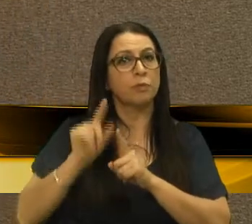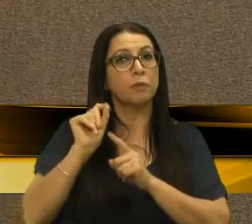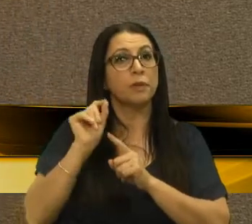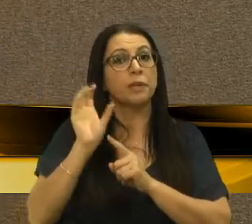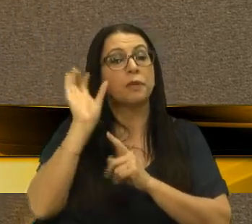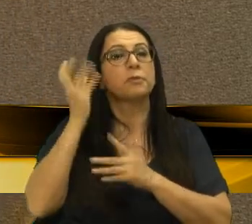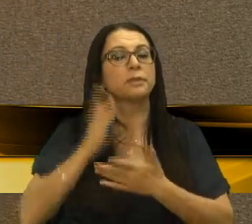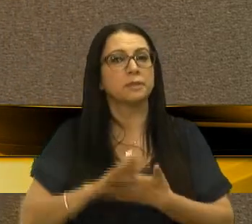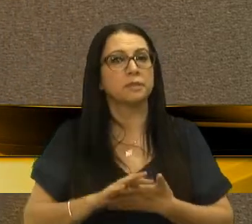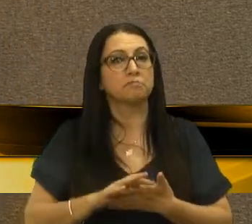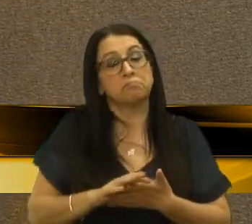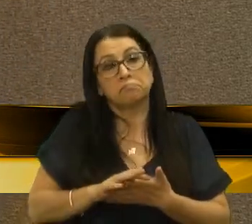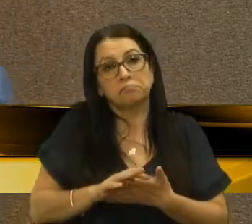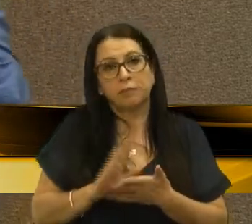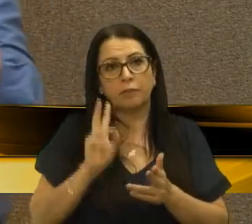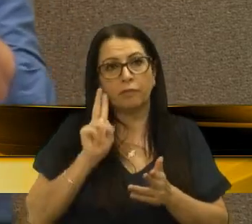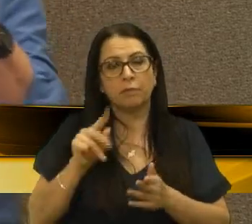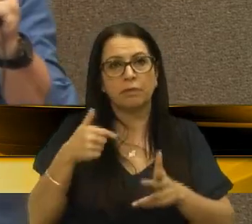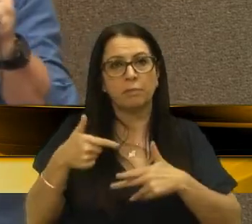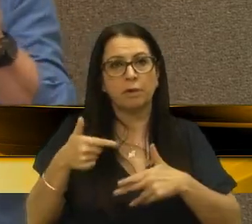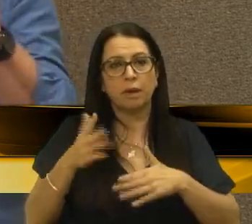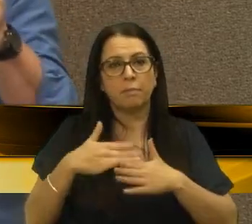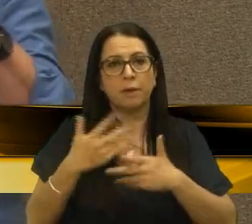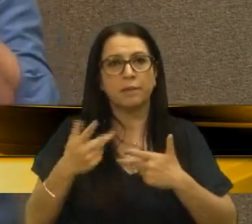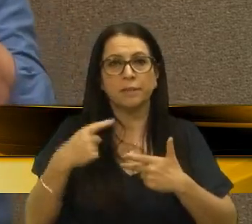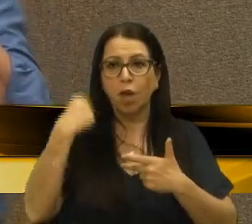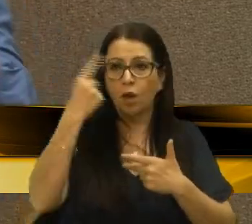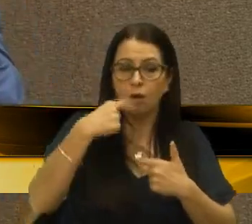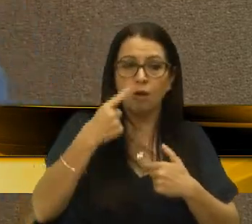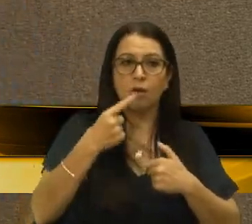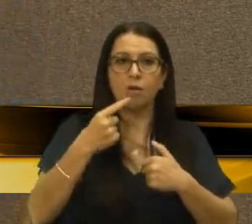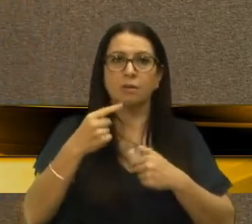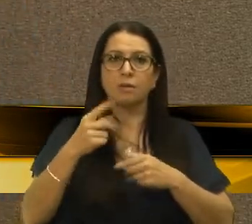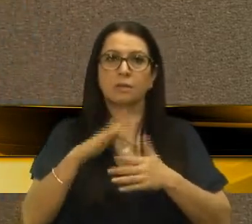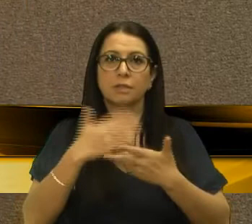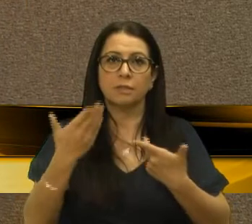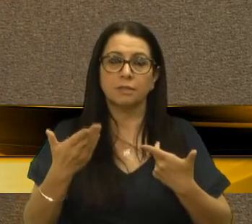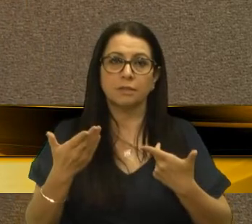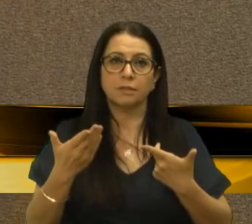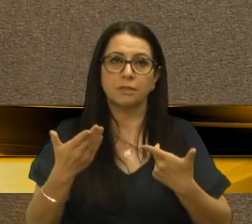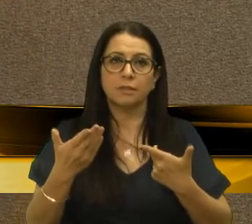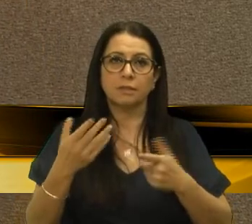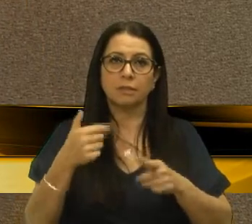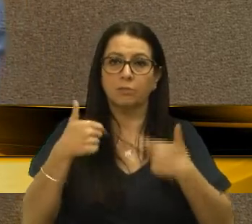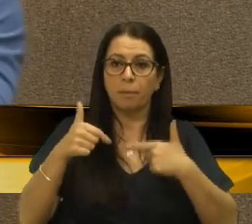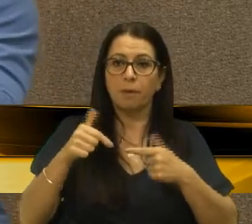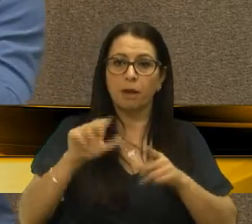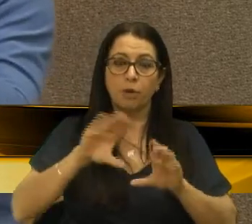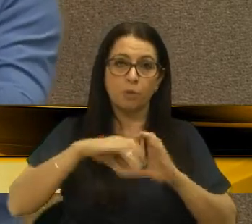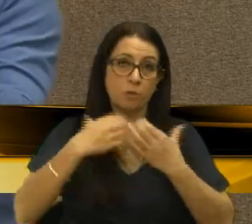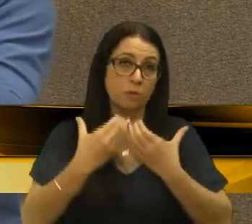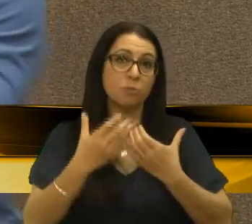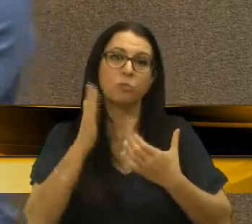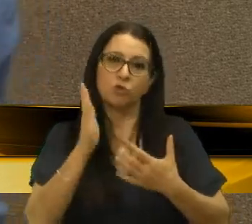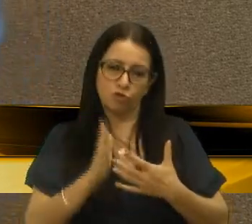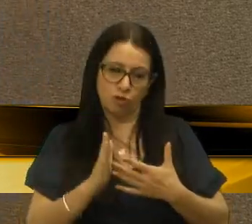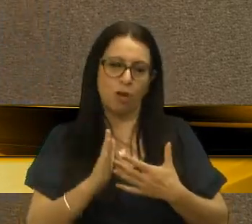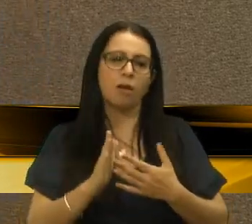acontece. De repente, vamos ter que trabalhar mais algumas horas, algumas dezenas de horas de serviço comunitário, como já